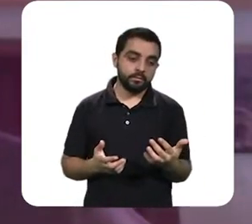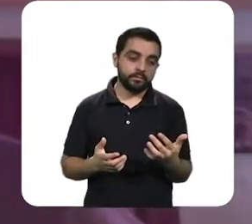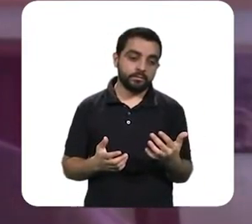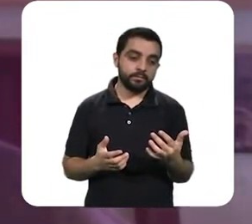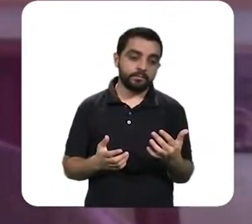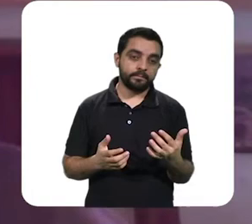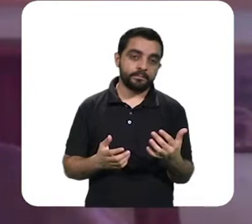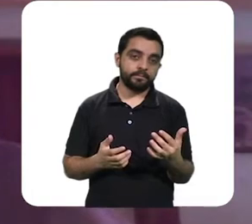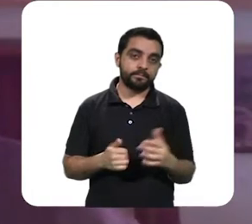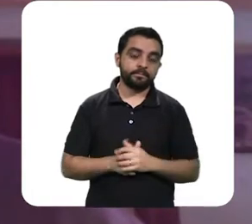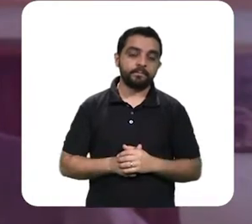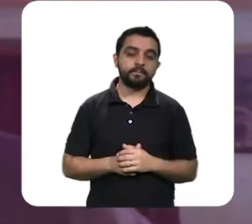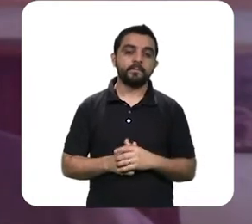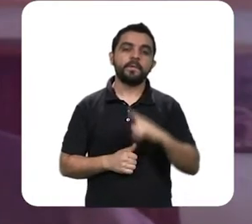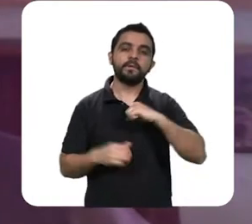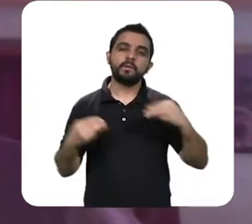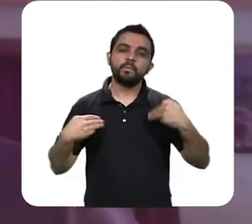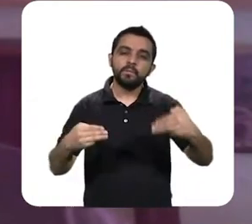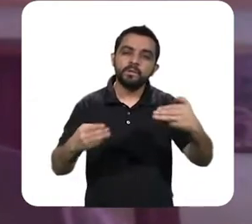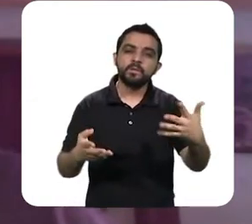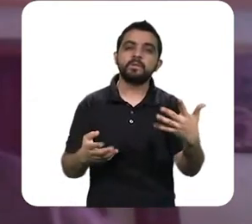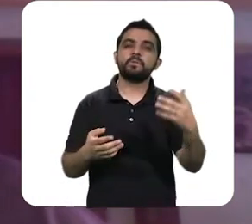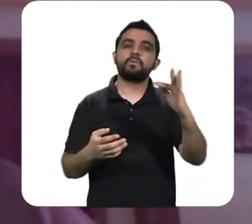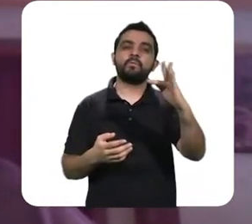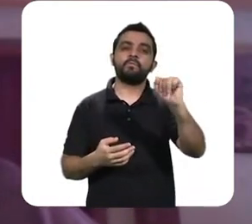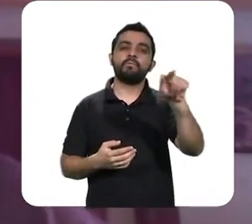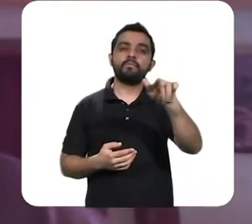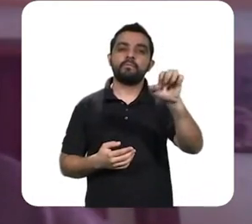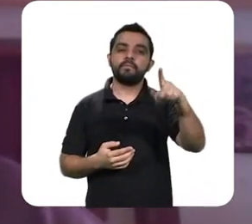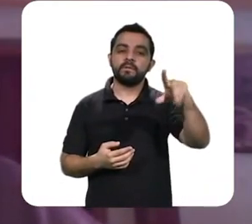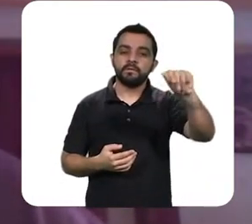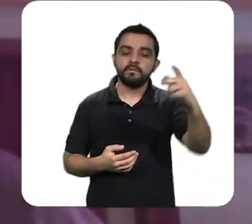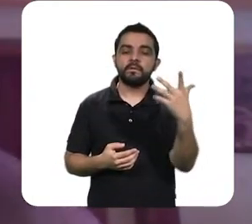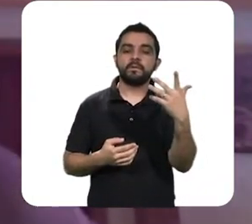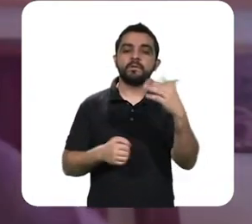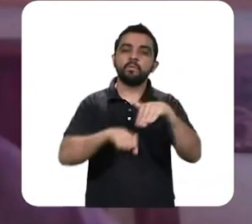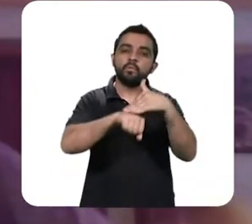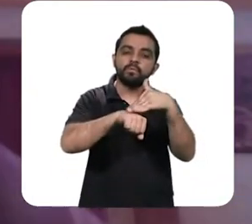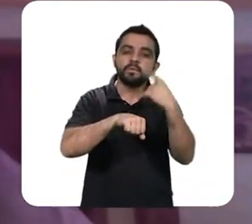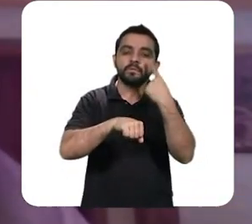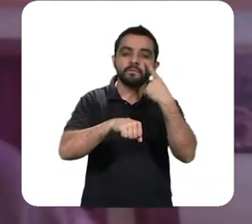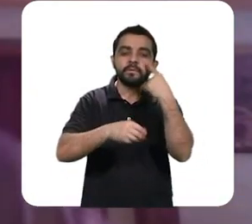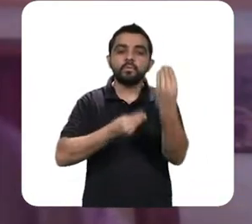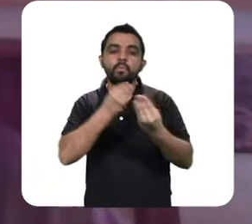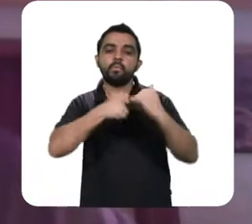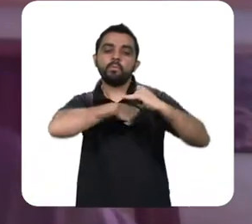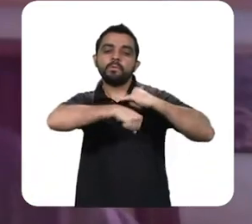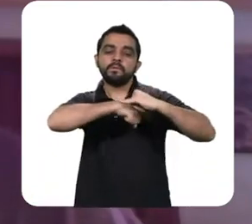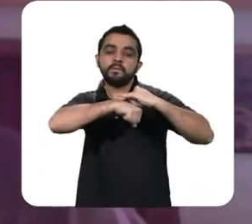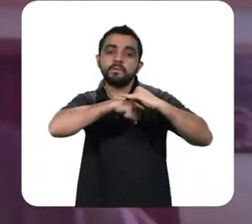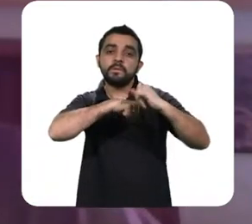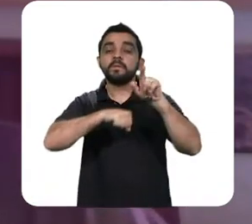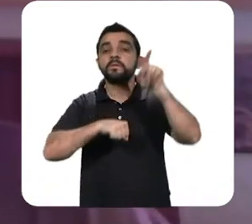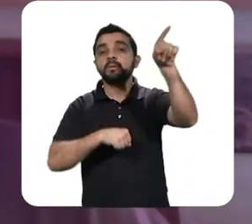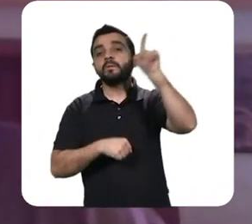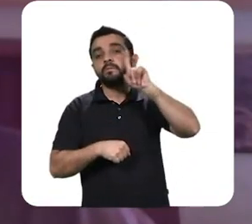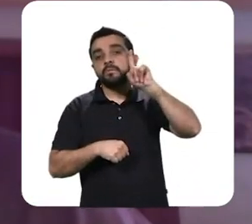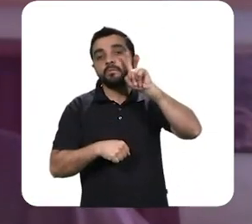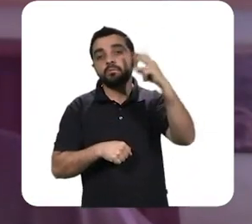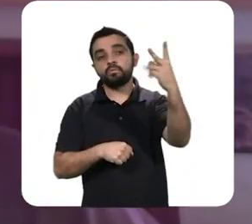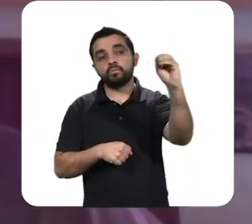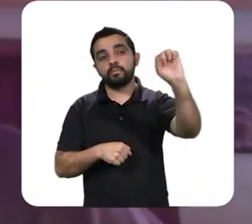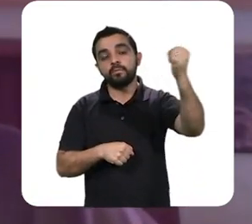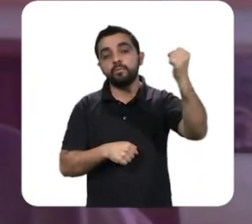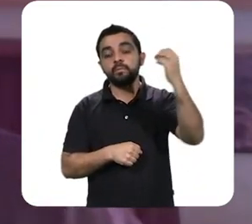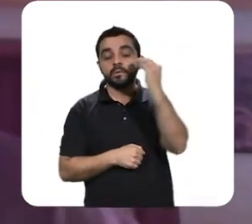a gente vê aí ministro da Fazenda, ex-ministro da Fazenda discutindo a respeito da estratégia que foi usada pelo Estado americano em